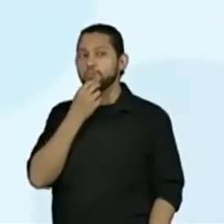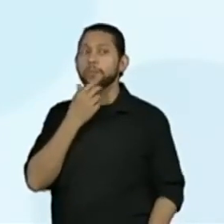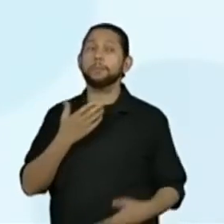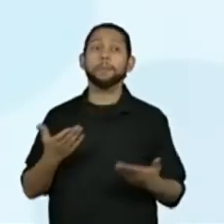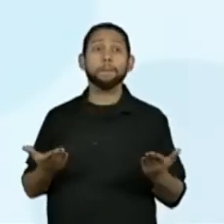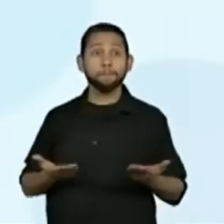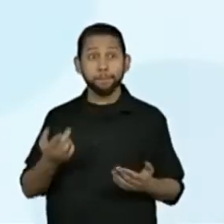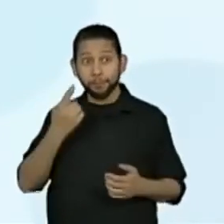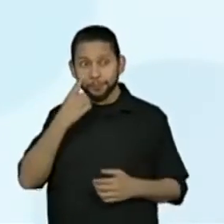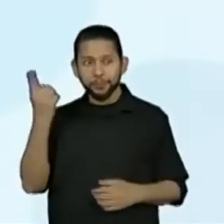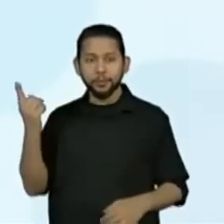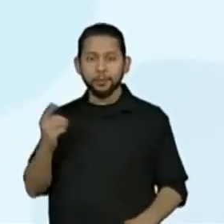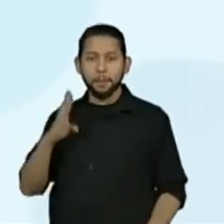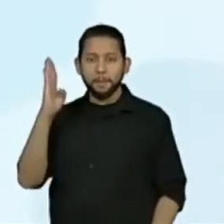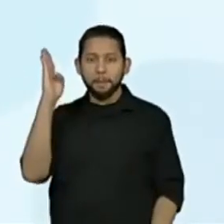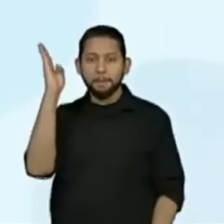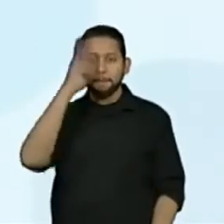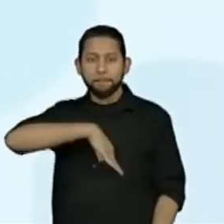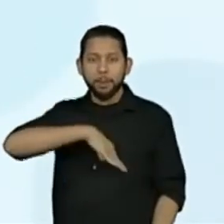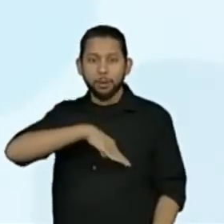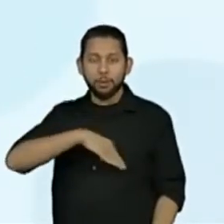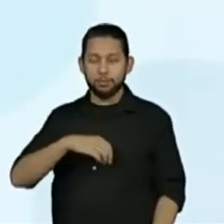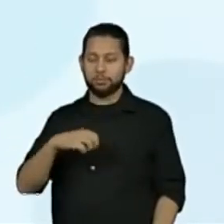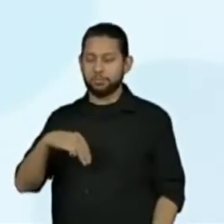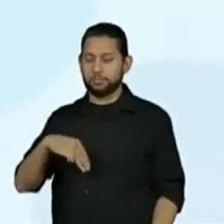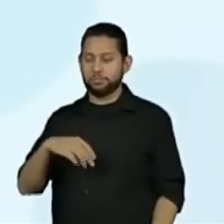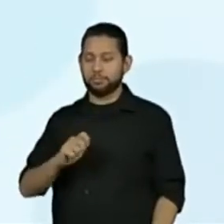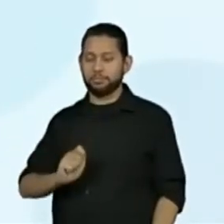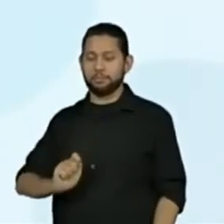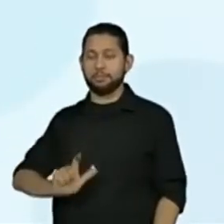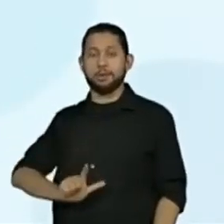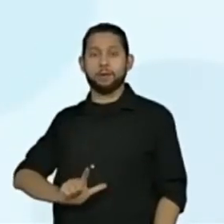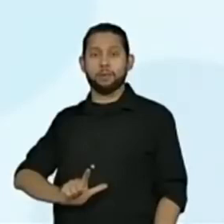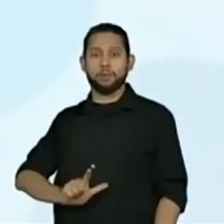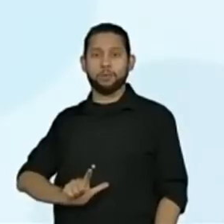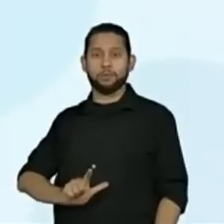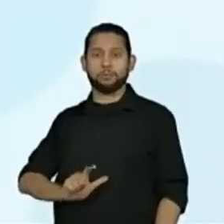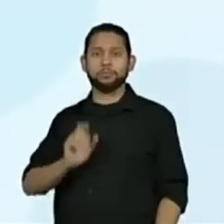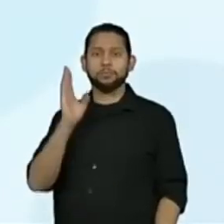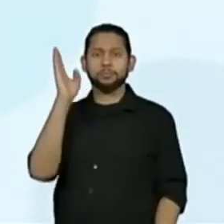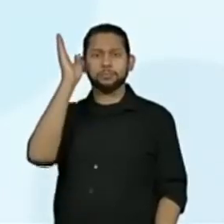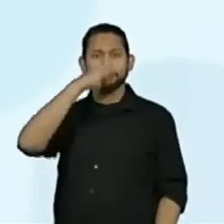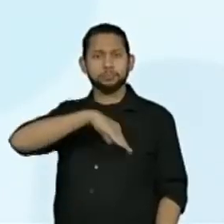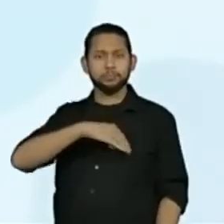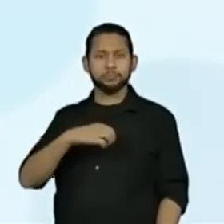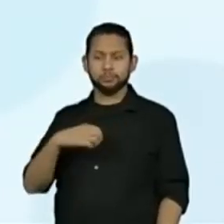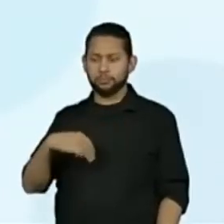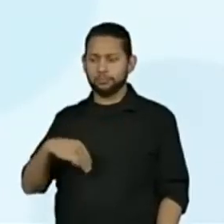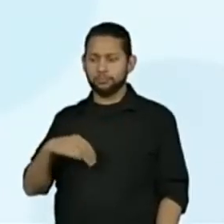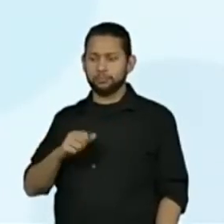Agora, mal, a palavra mal, hein, pessoal? Olha só.